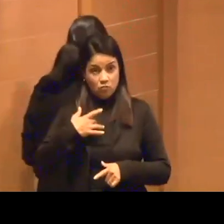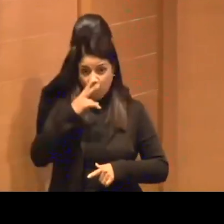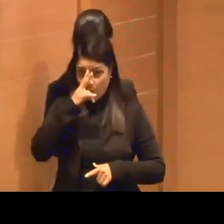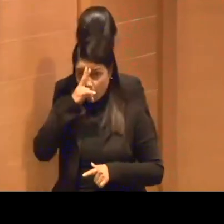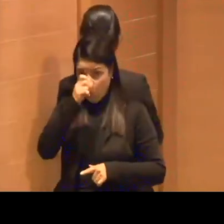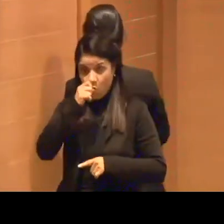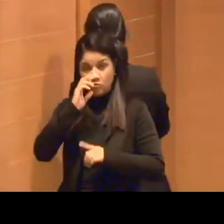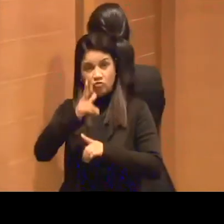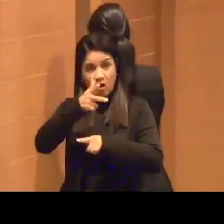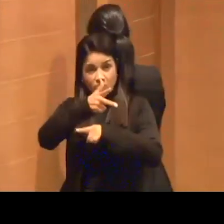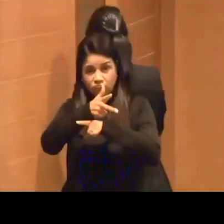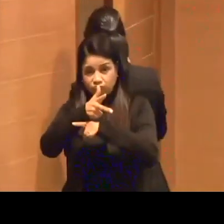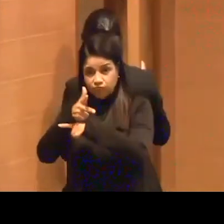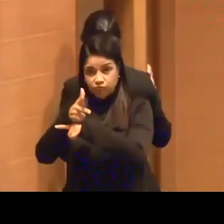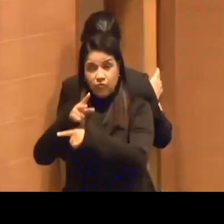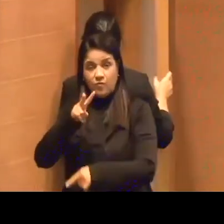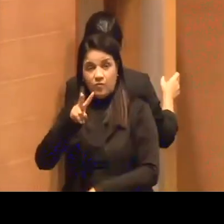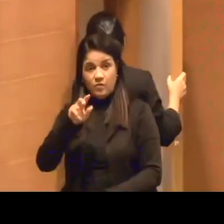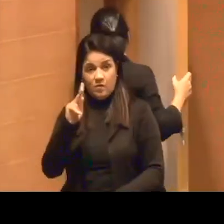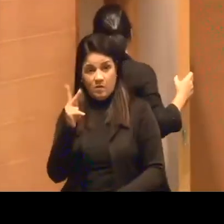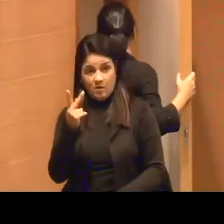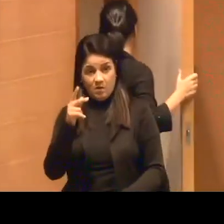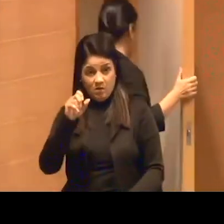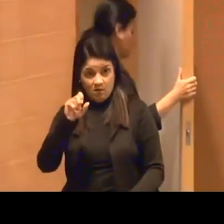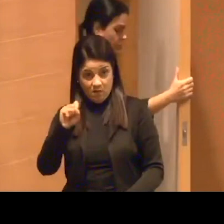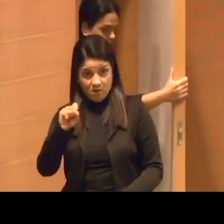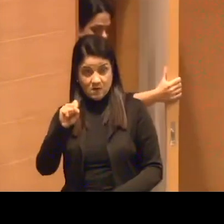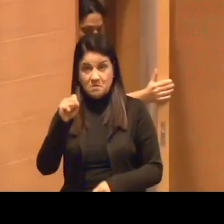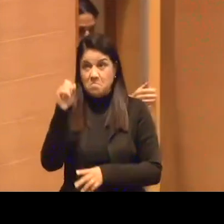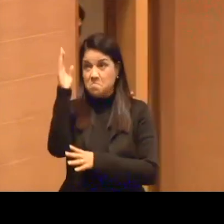rodava, esses VHS rodavam o Brasil,